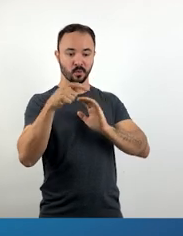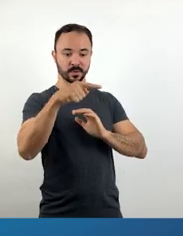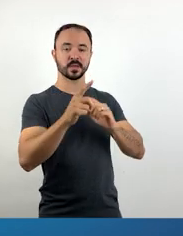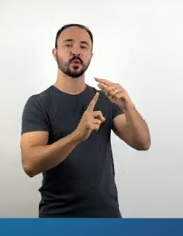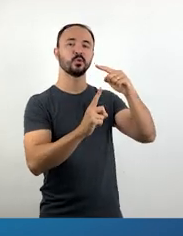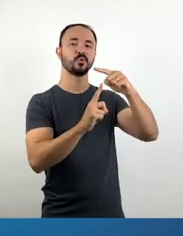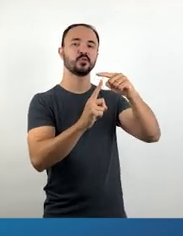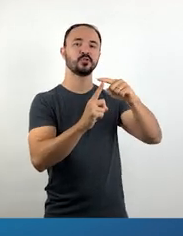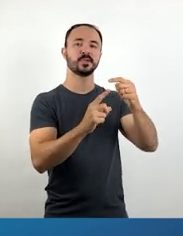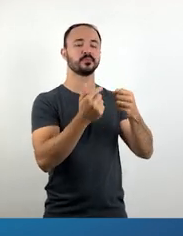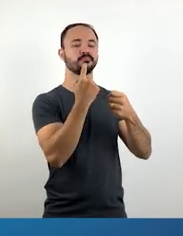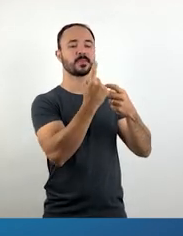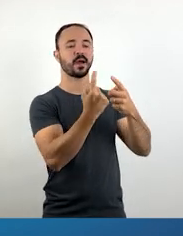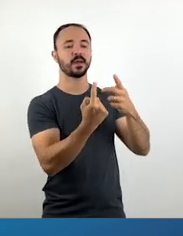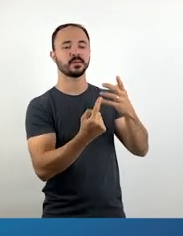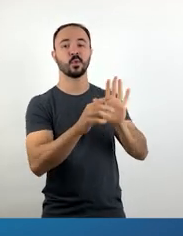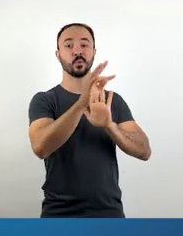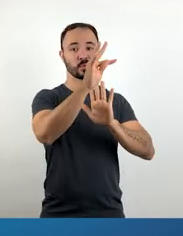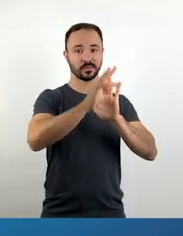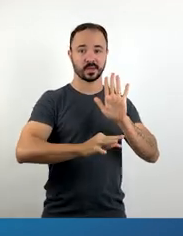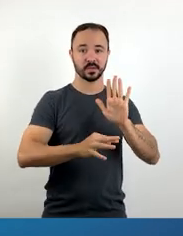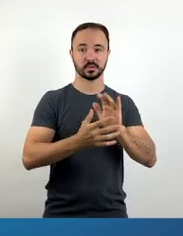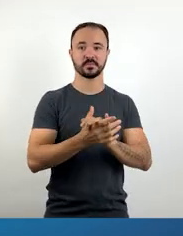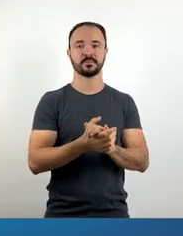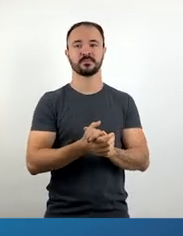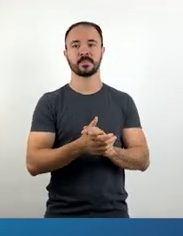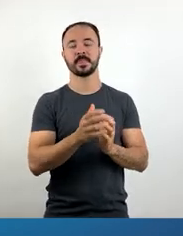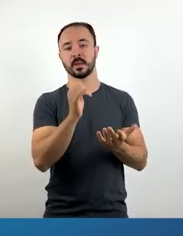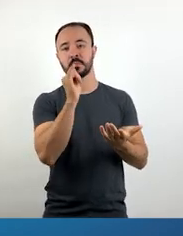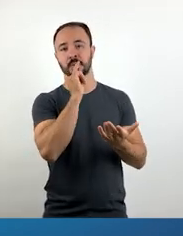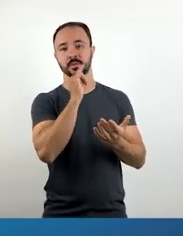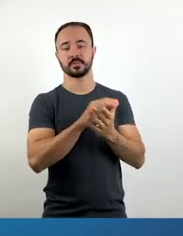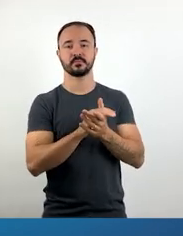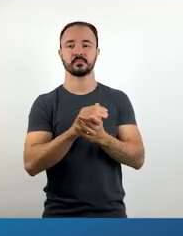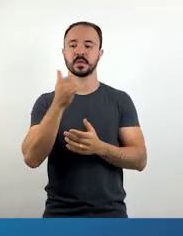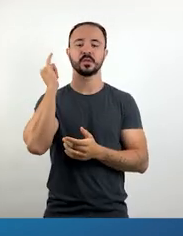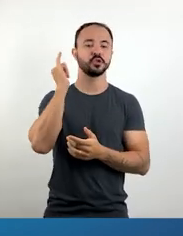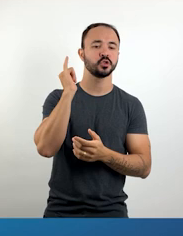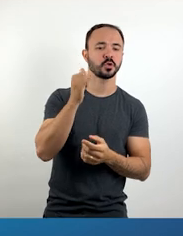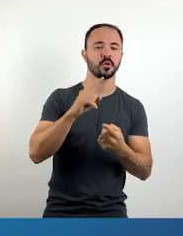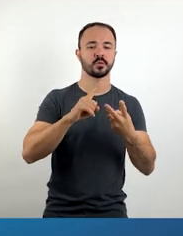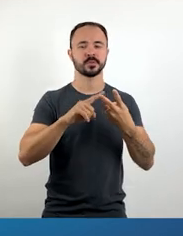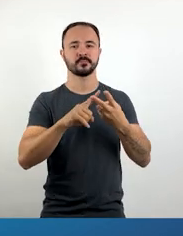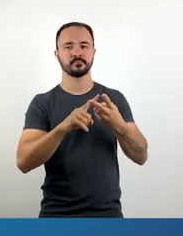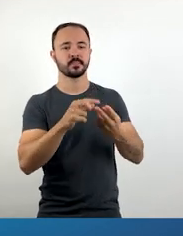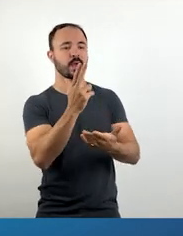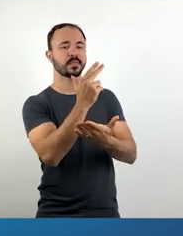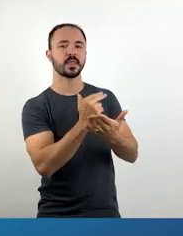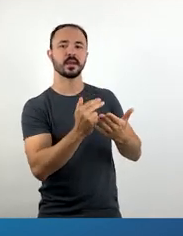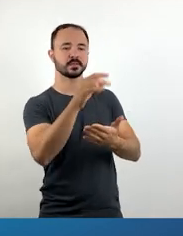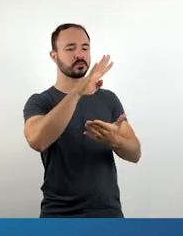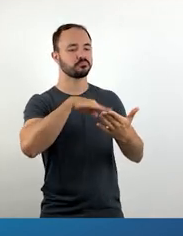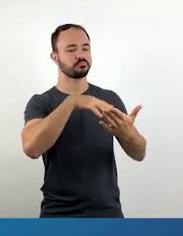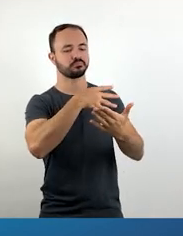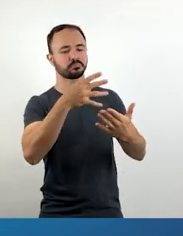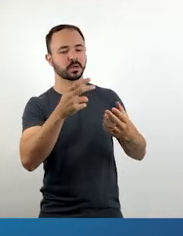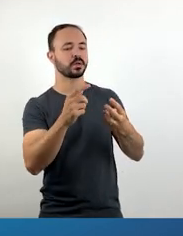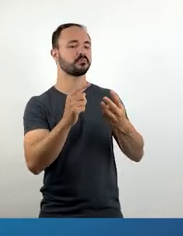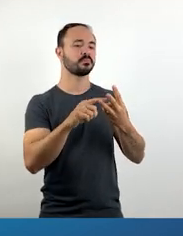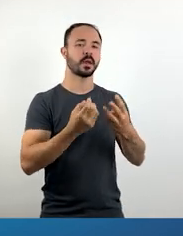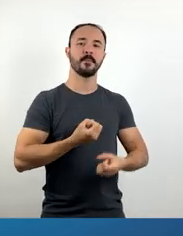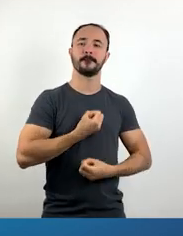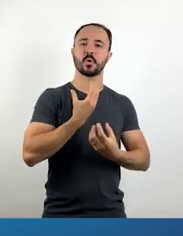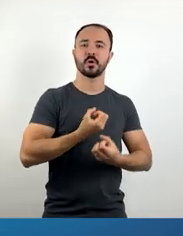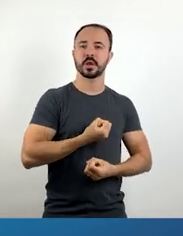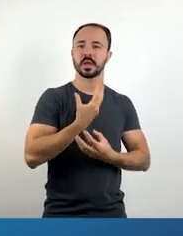gêneros e suportes, contos populares, autobiografias, histórias em quadrinhos, poemas de forma livre